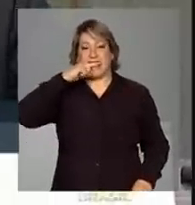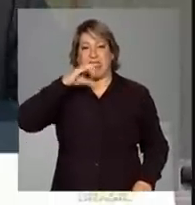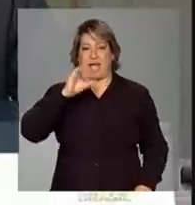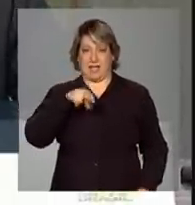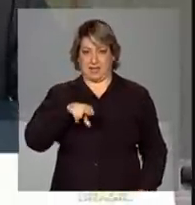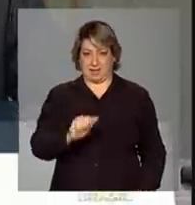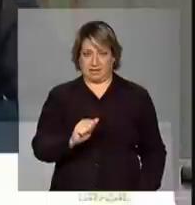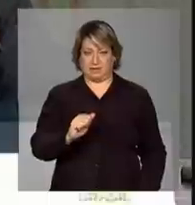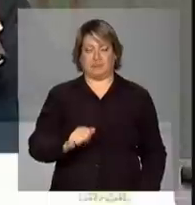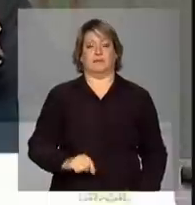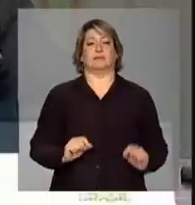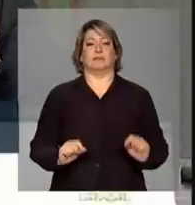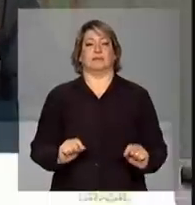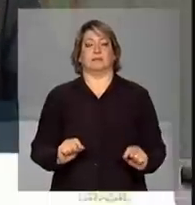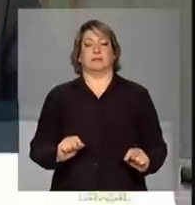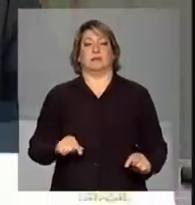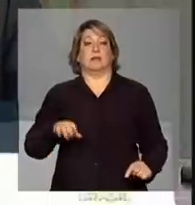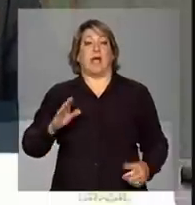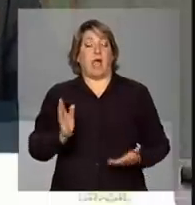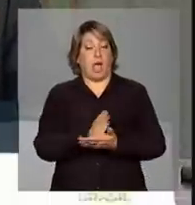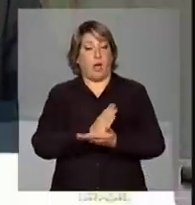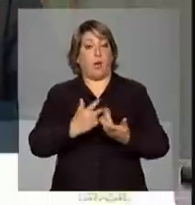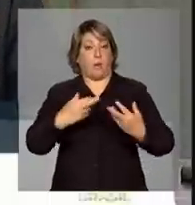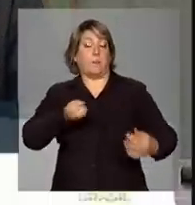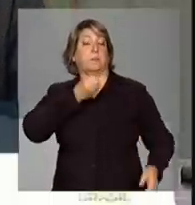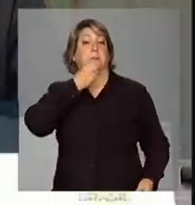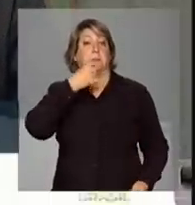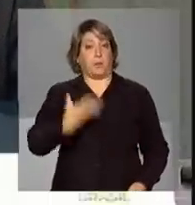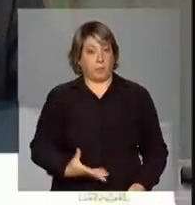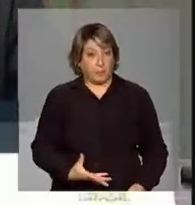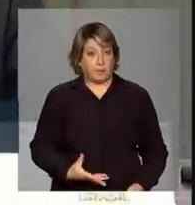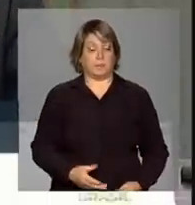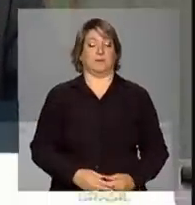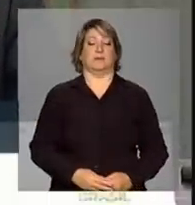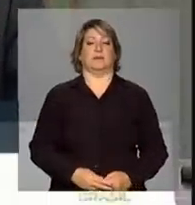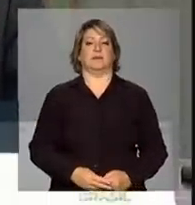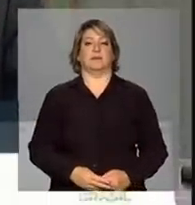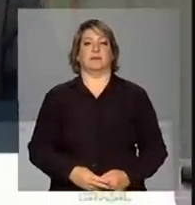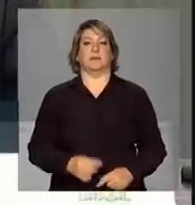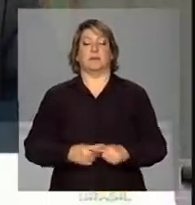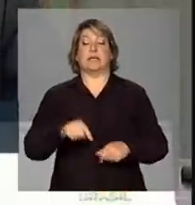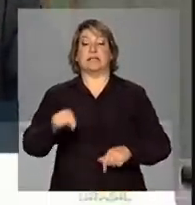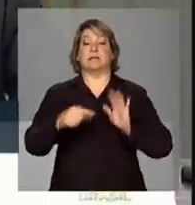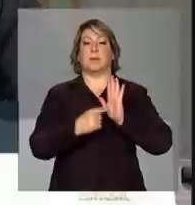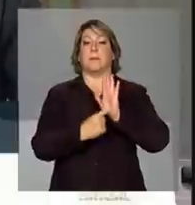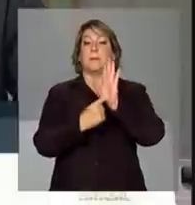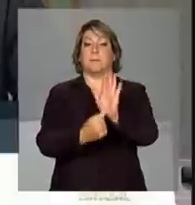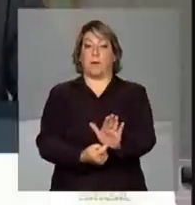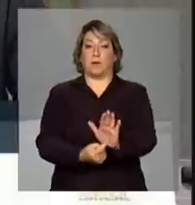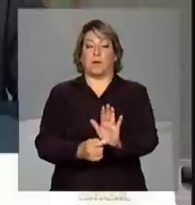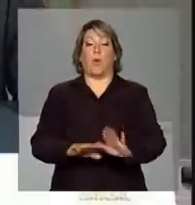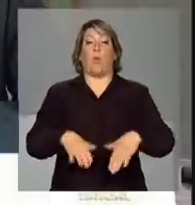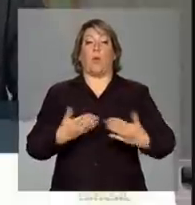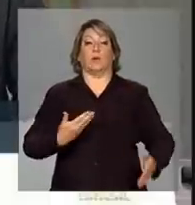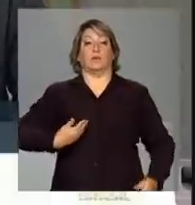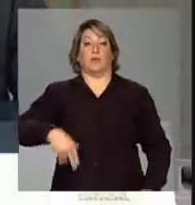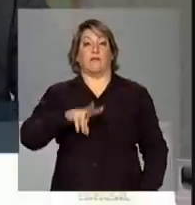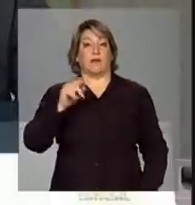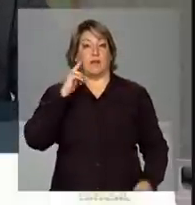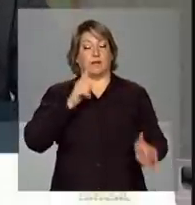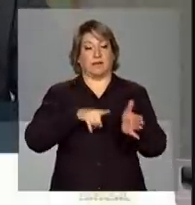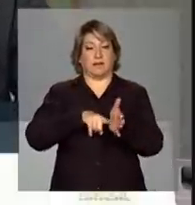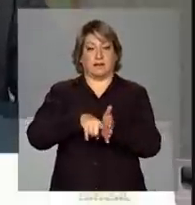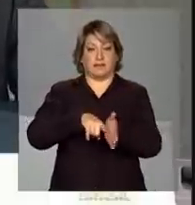Então, alguns números bastante positivos. Isso mostra, inclusive, quando a gente vai analisar